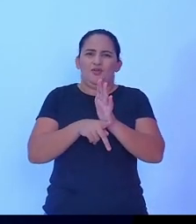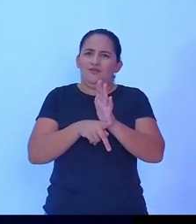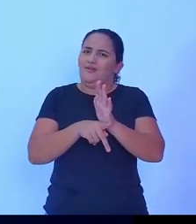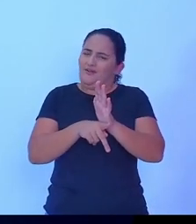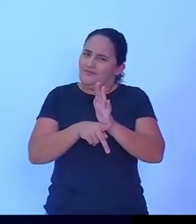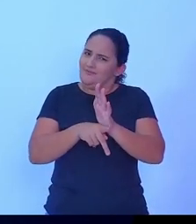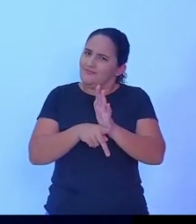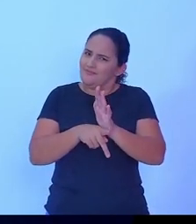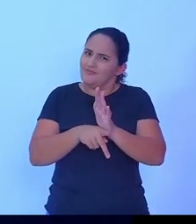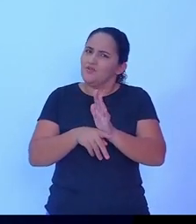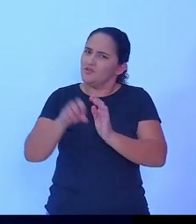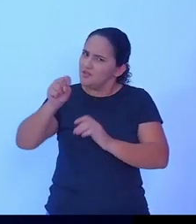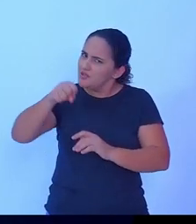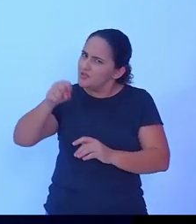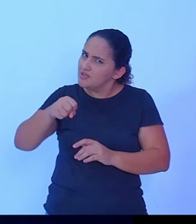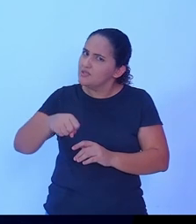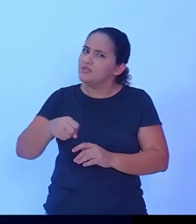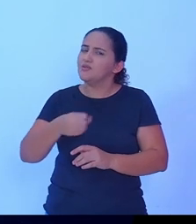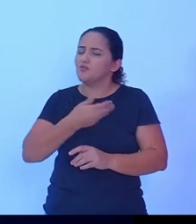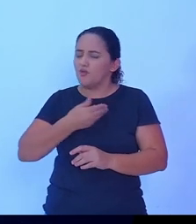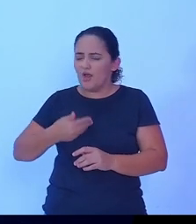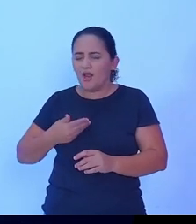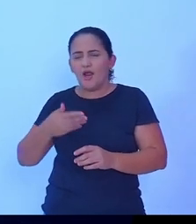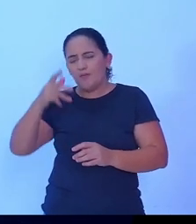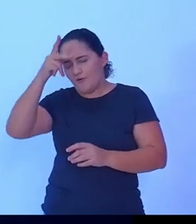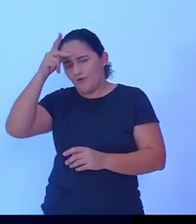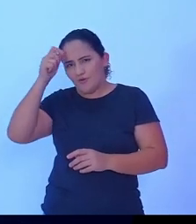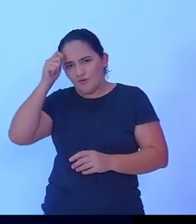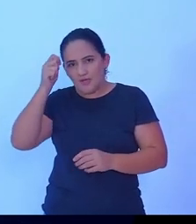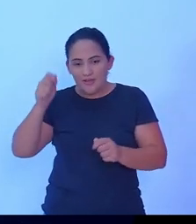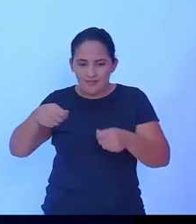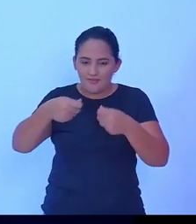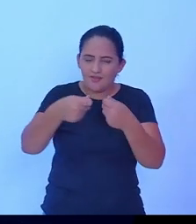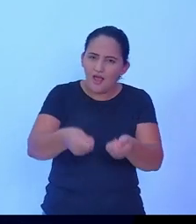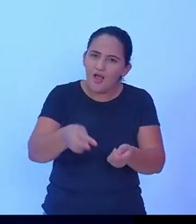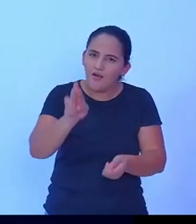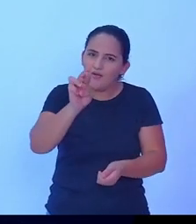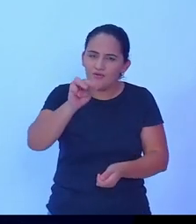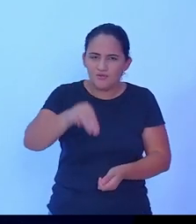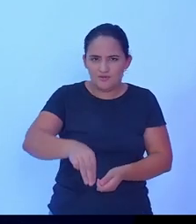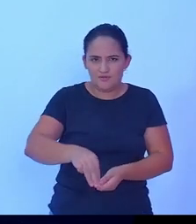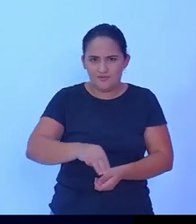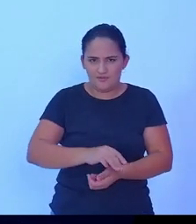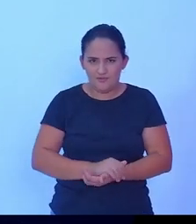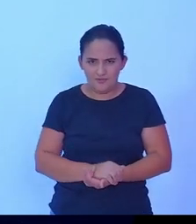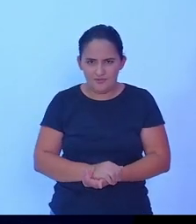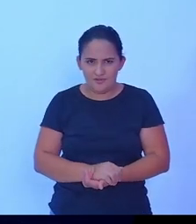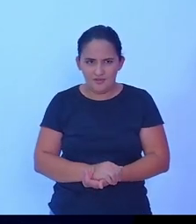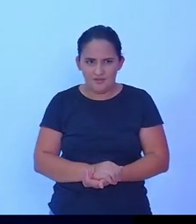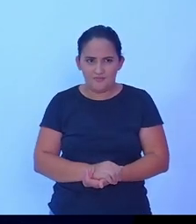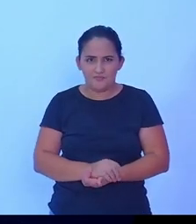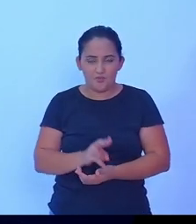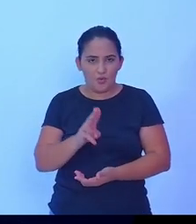Moura e também nós queremos nosso projeto é de montar outra usina